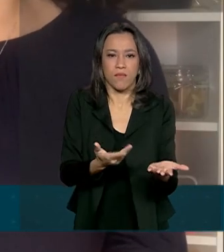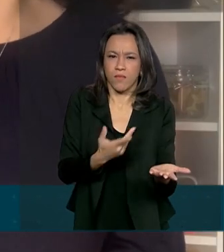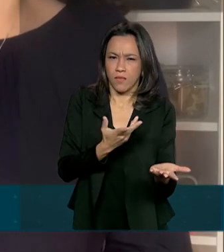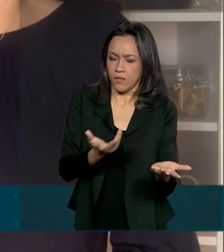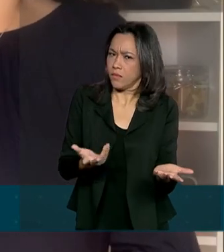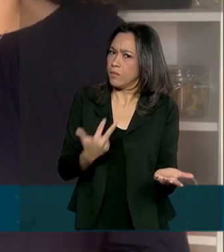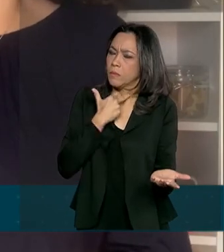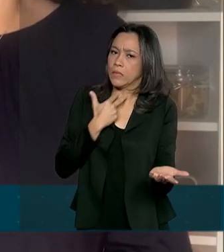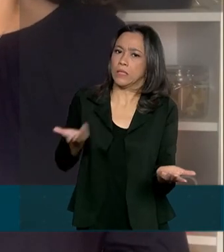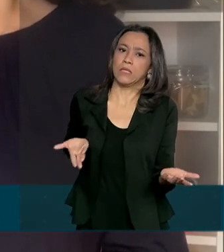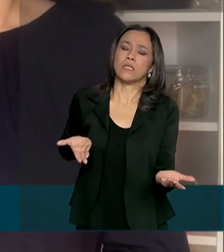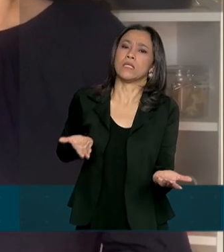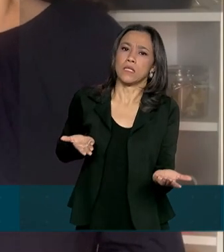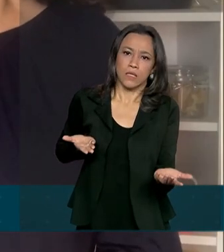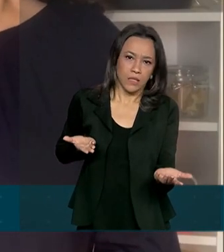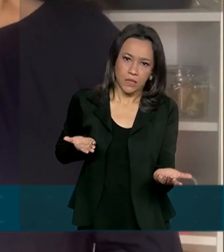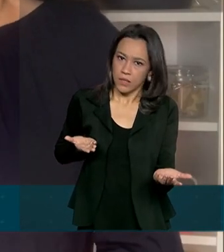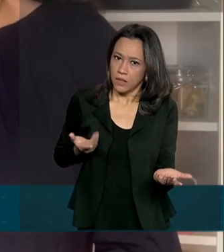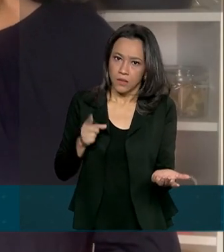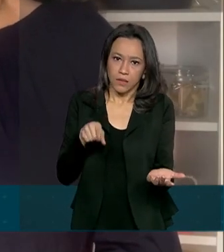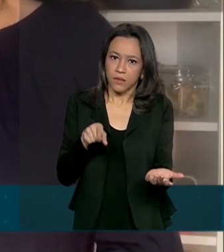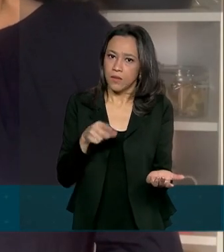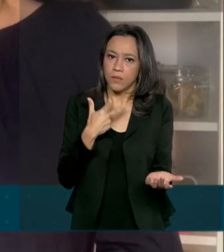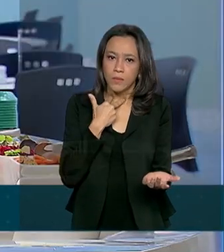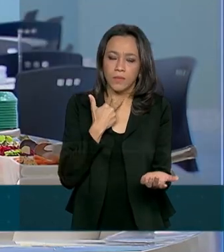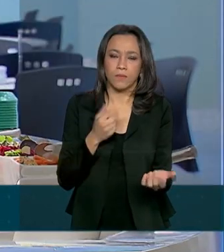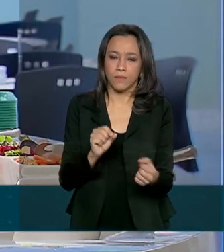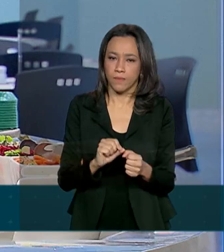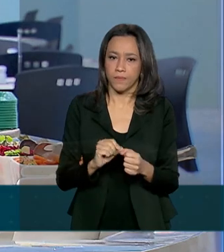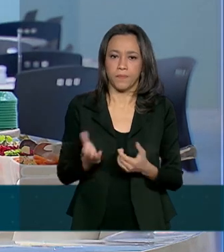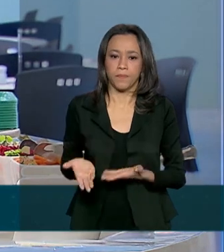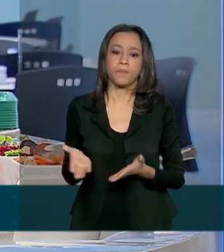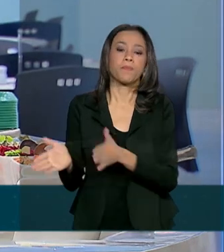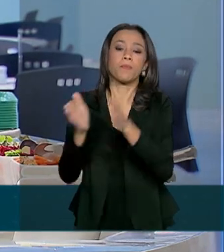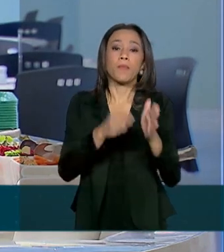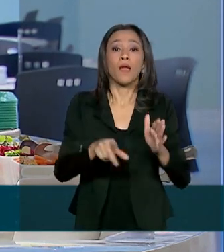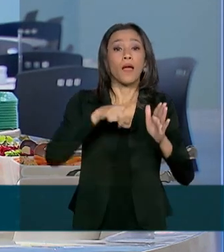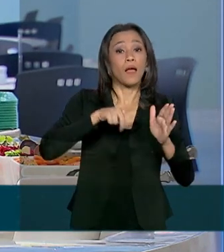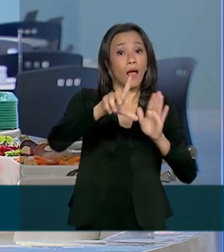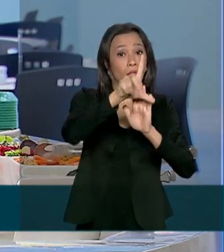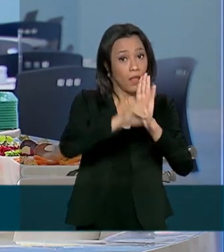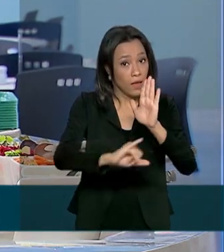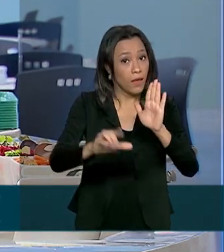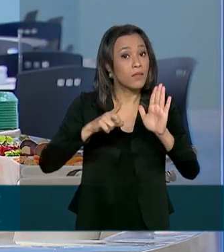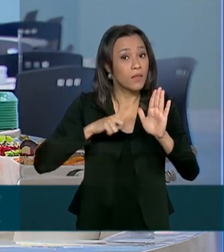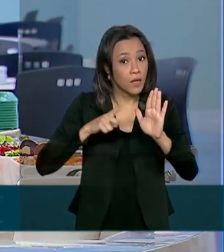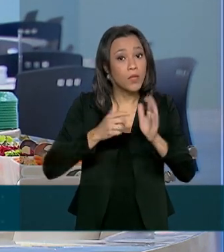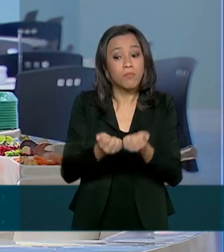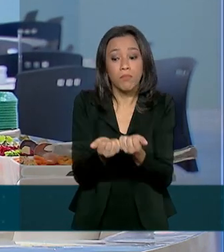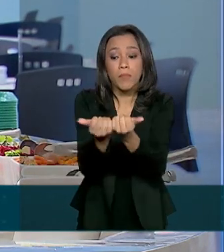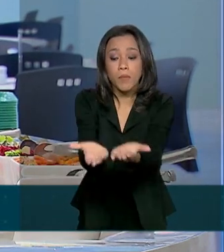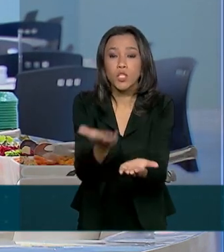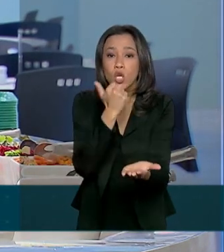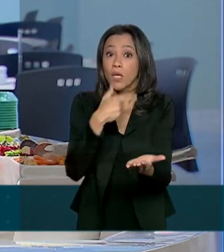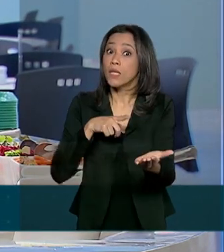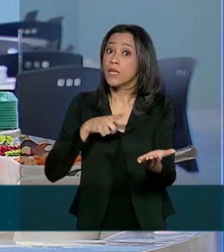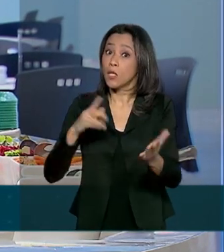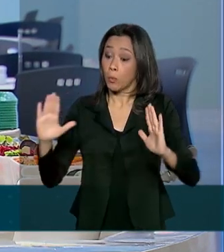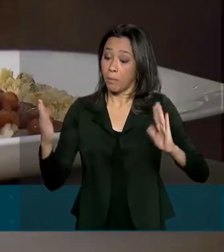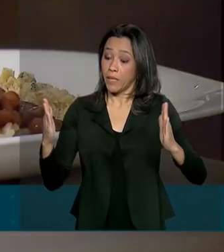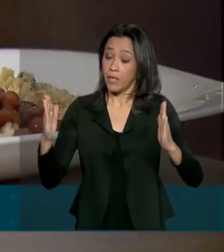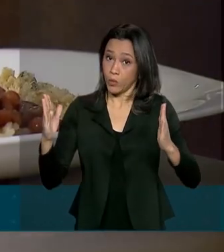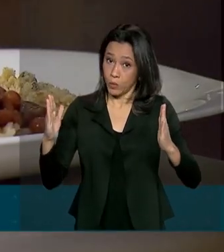não pode ser considerada relação de consumo. A lei autoriza a doação de alimentos que ainda estejam dentro do prazo de